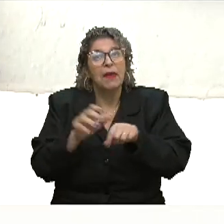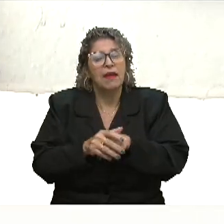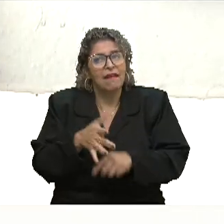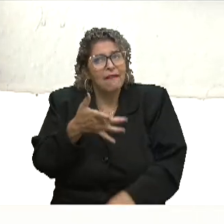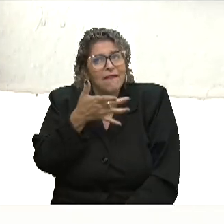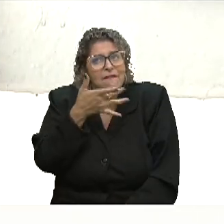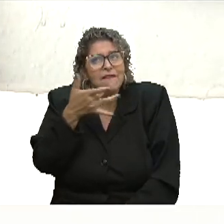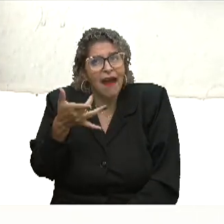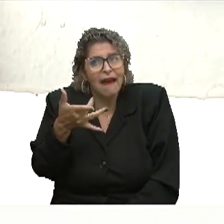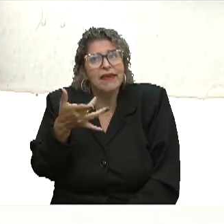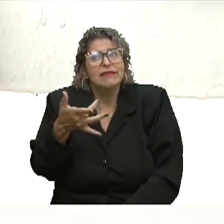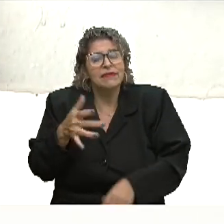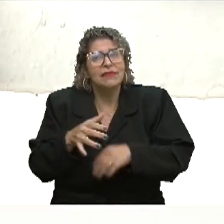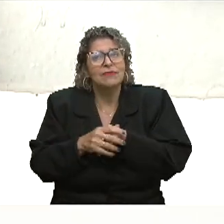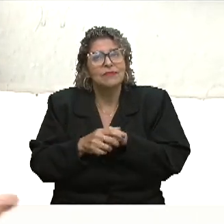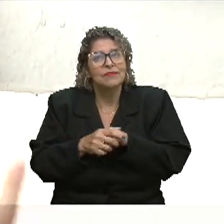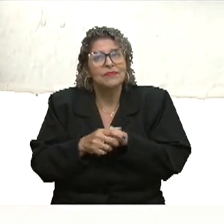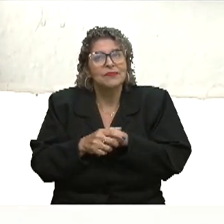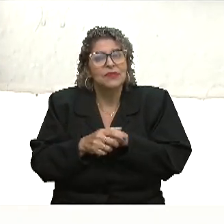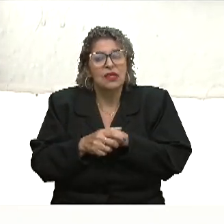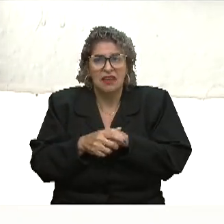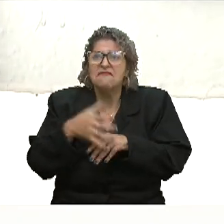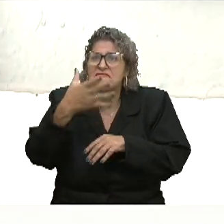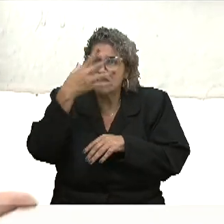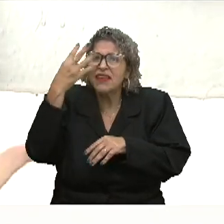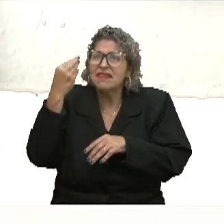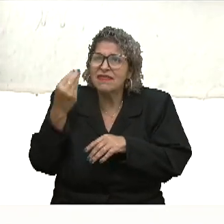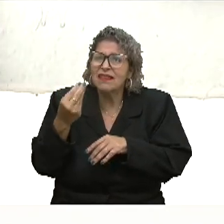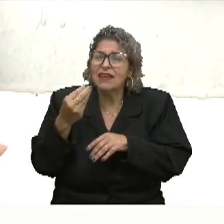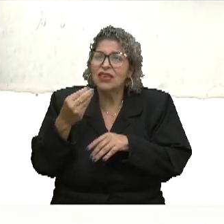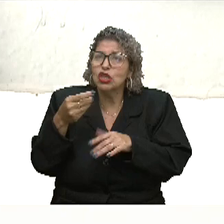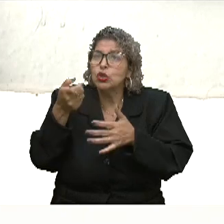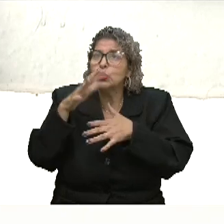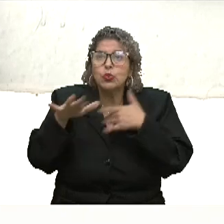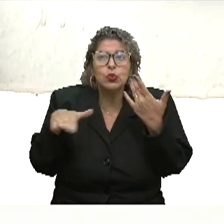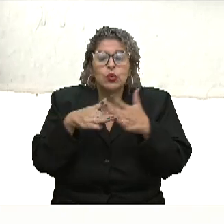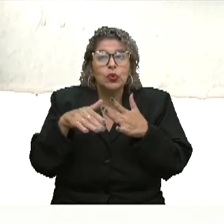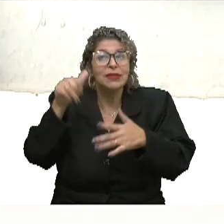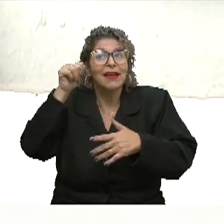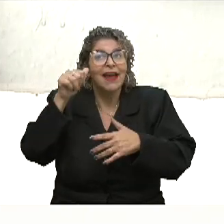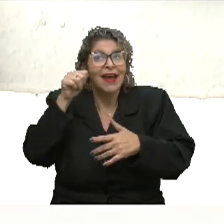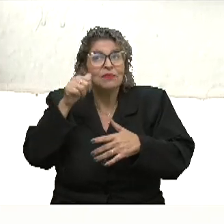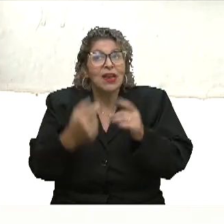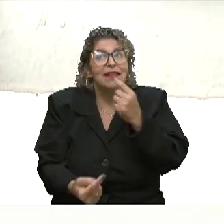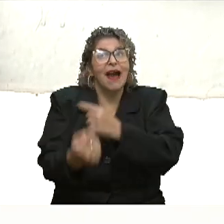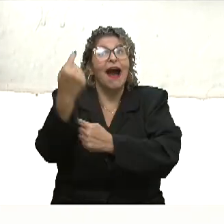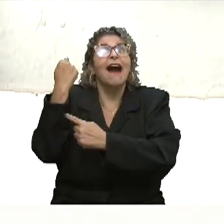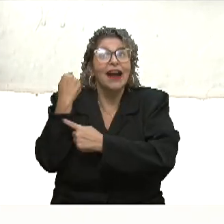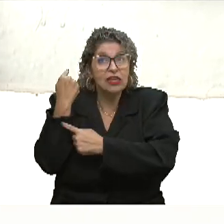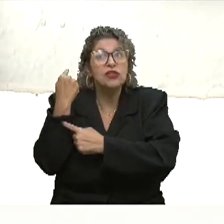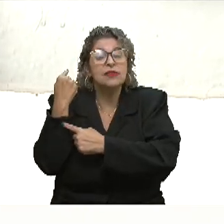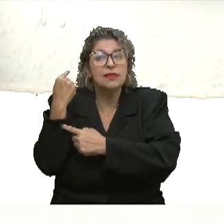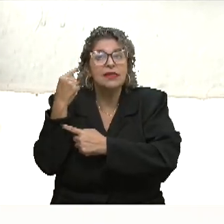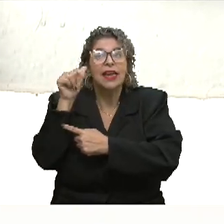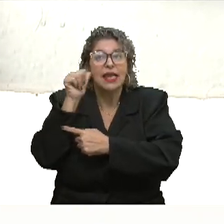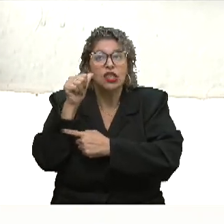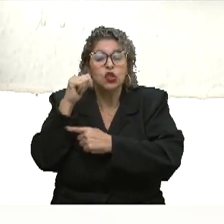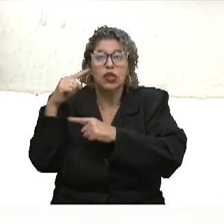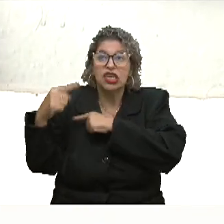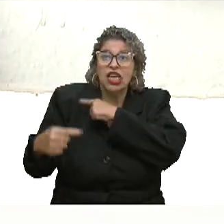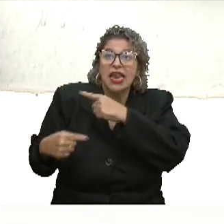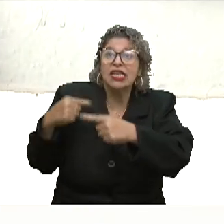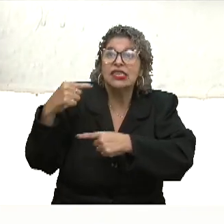fácil, eu acho, a gente acabar esquecendo de tudo que teve que passar antes da gente poder chegar até aqui, né, das gerações